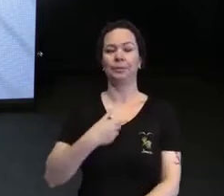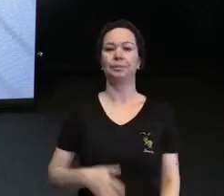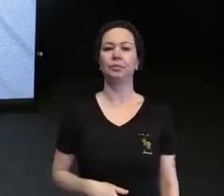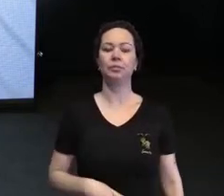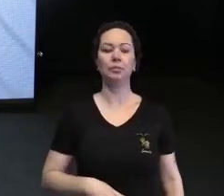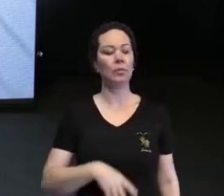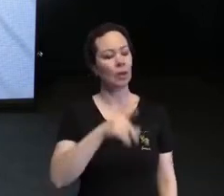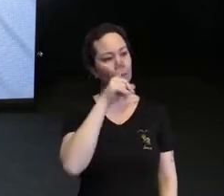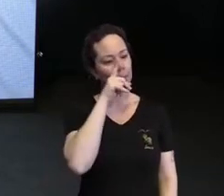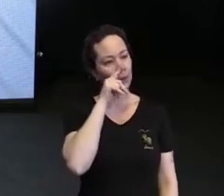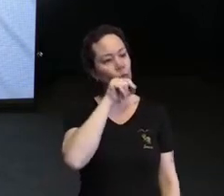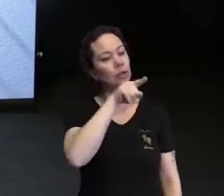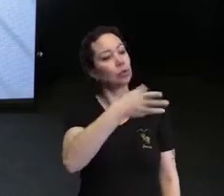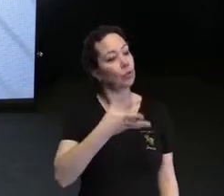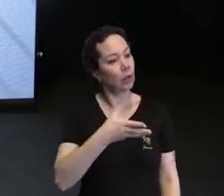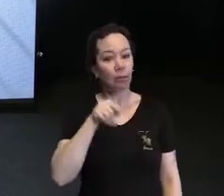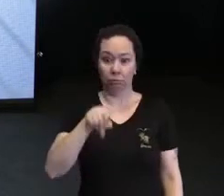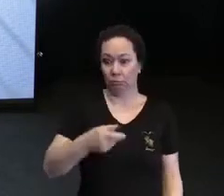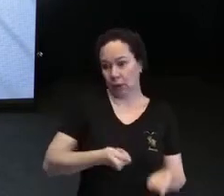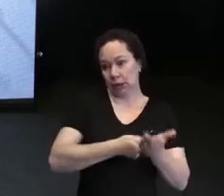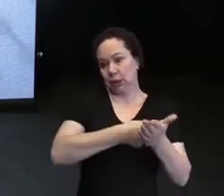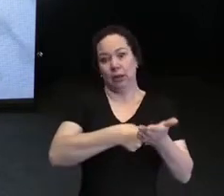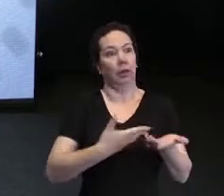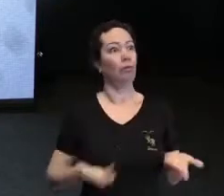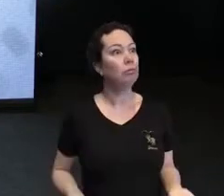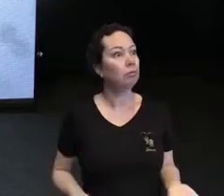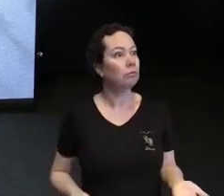que você quer? Ele tem síndrome de Down.